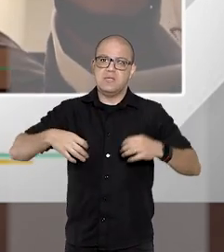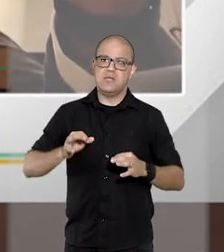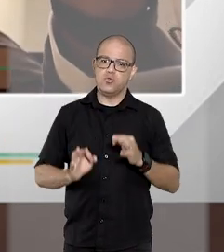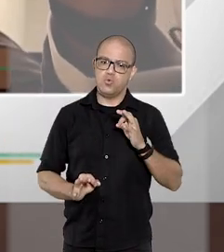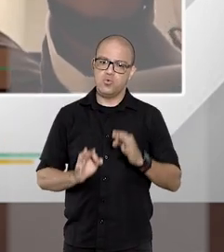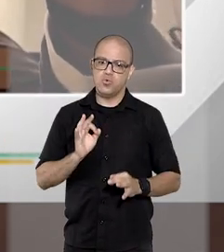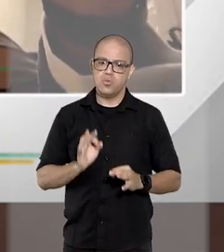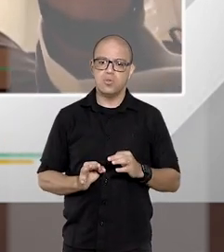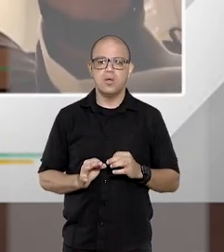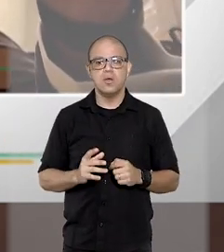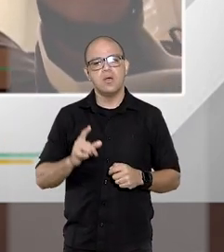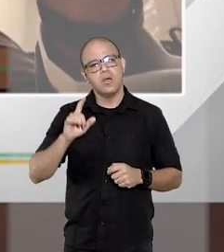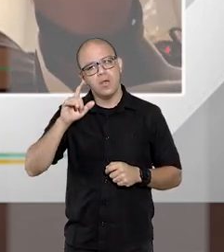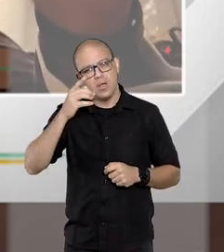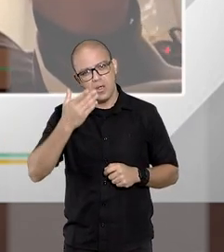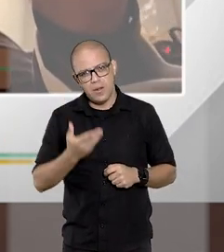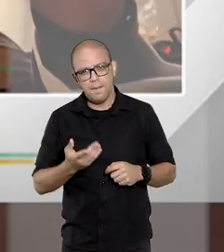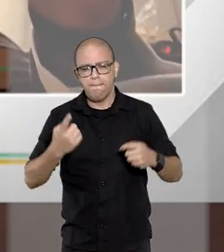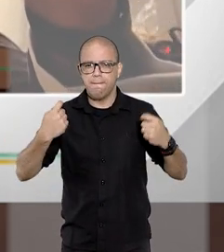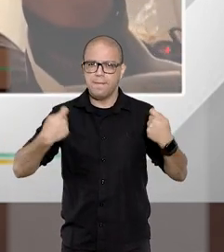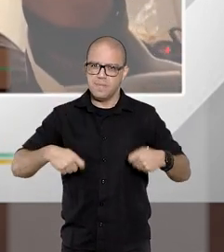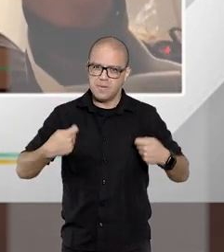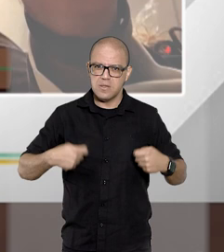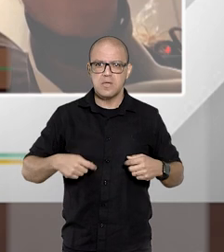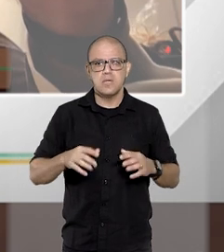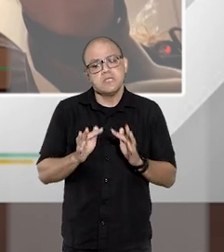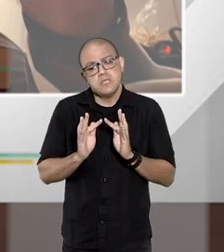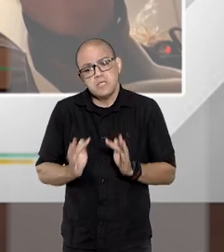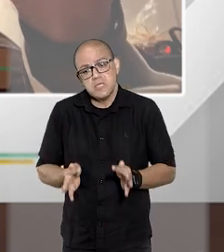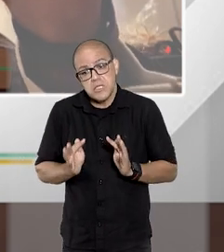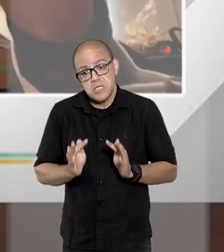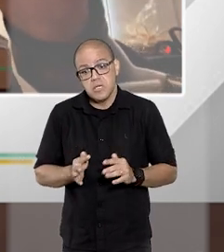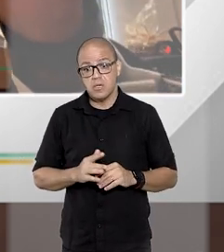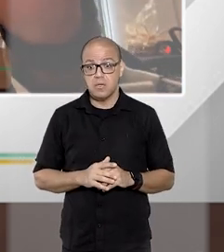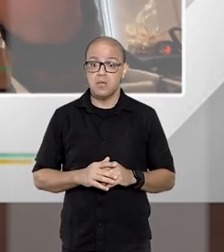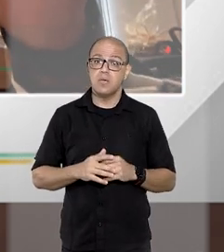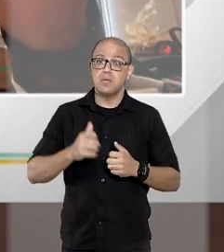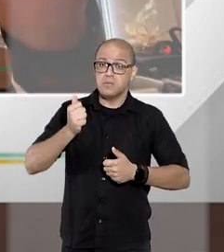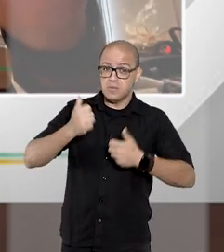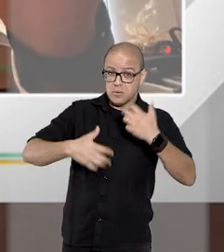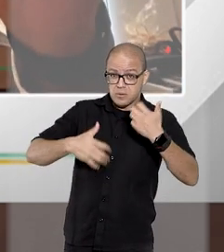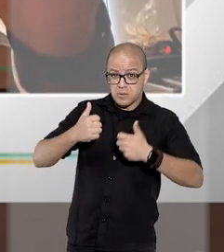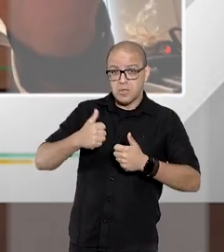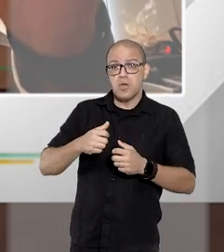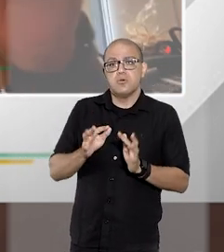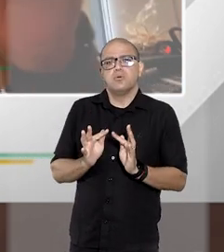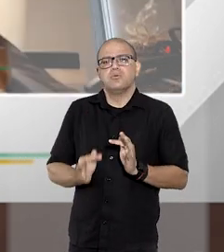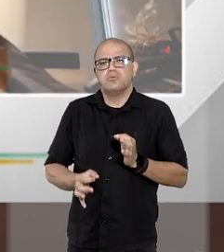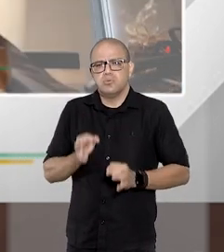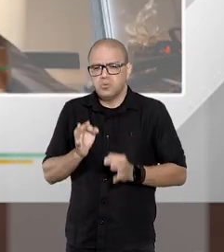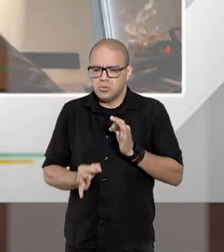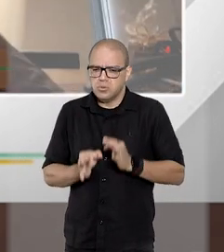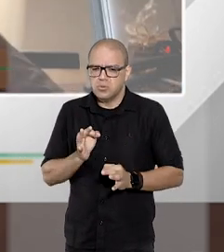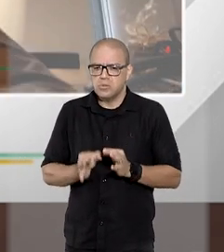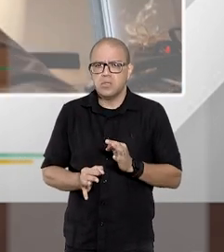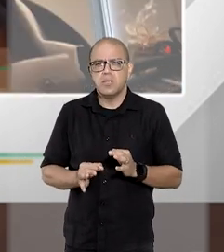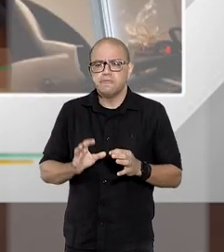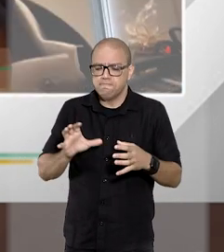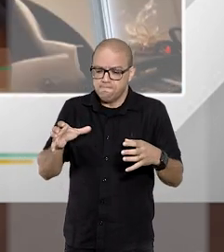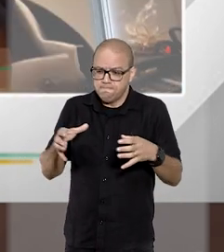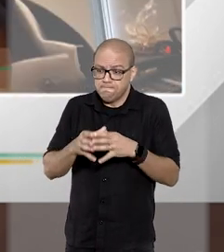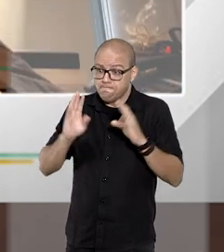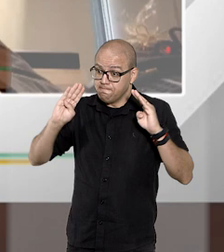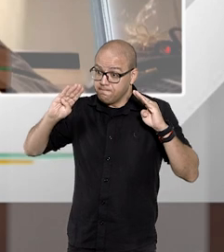Juizado que deve ser um ritoral, que deve ser um rito simples, que deve ser um rito celere, que deve ser um rito